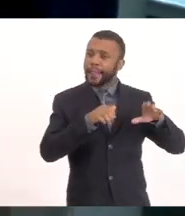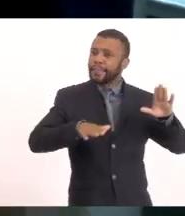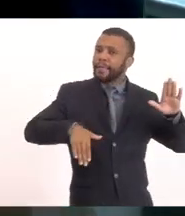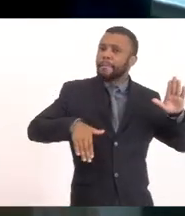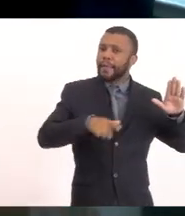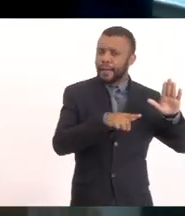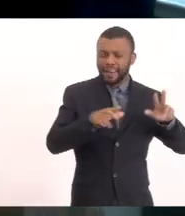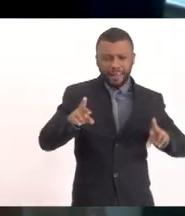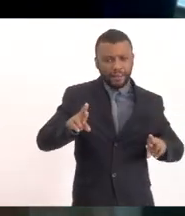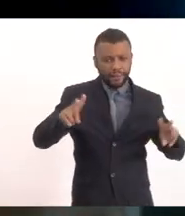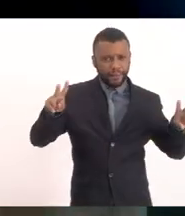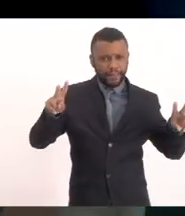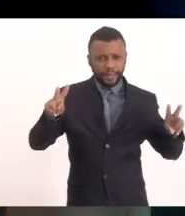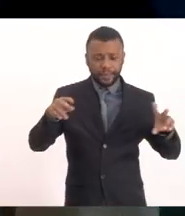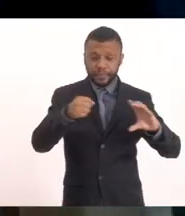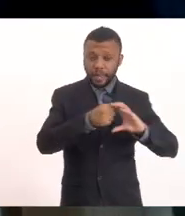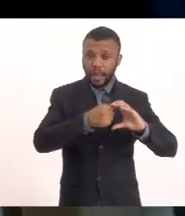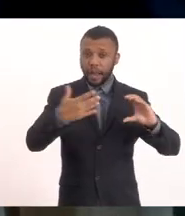Então foi